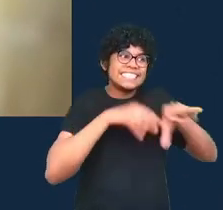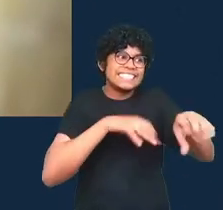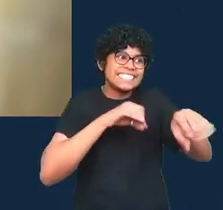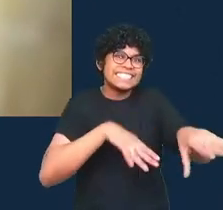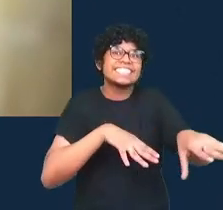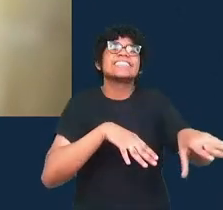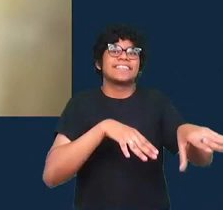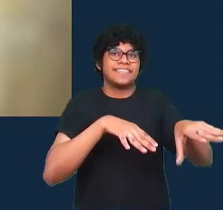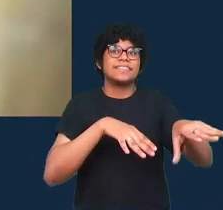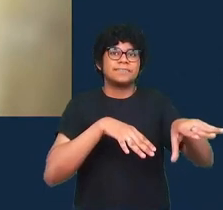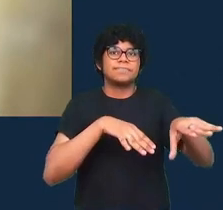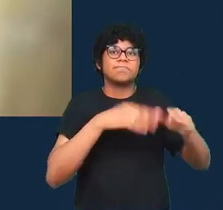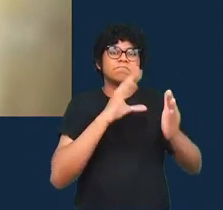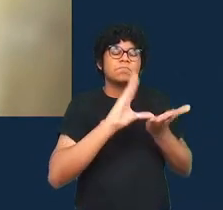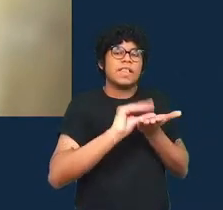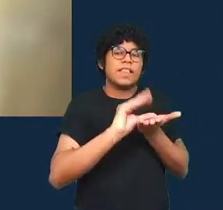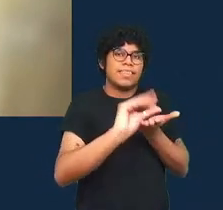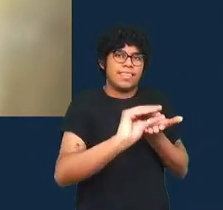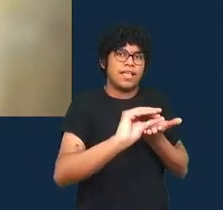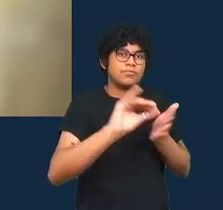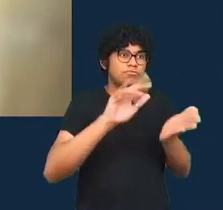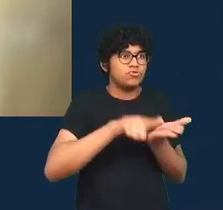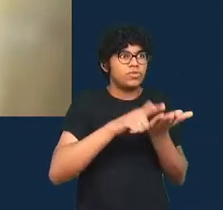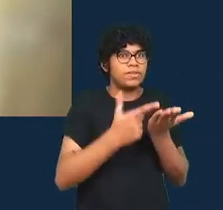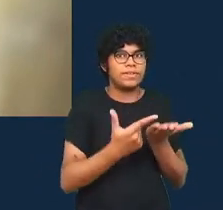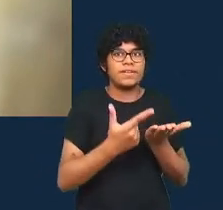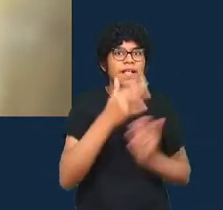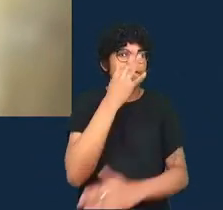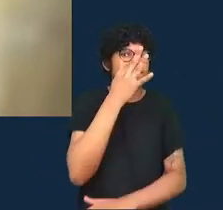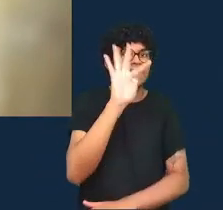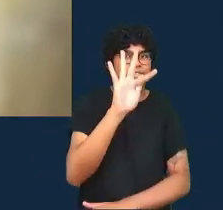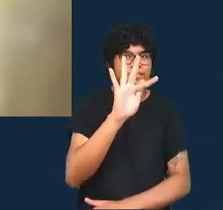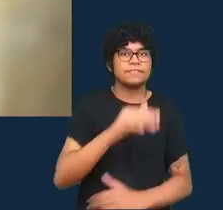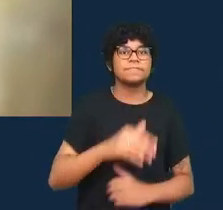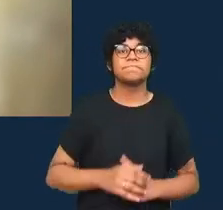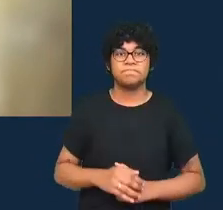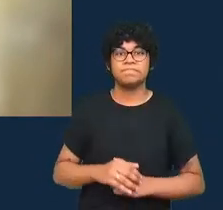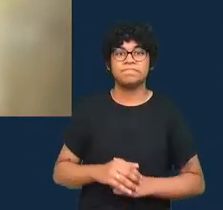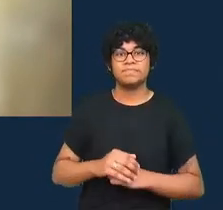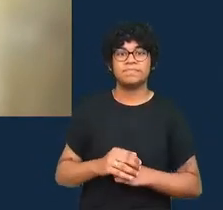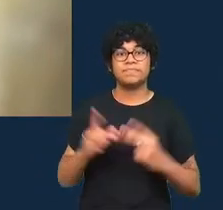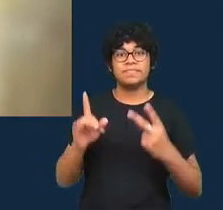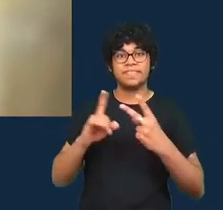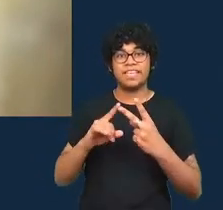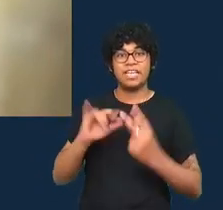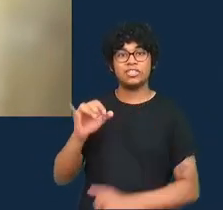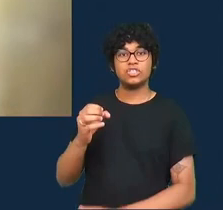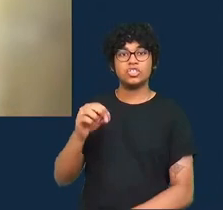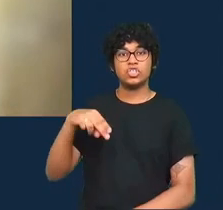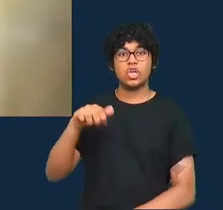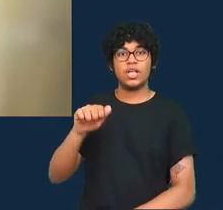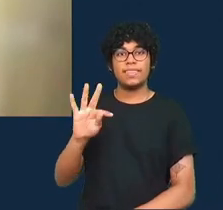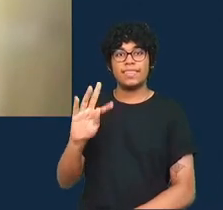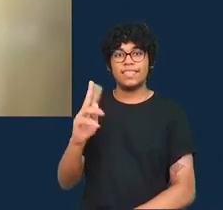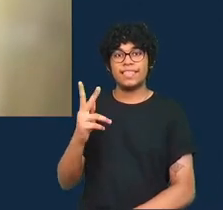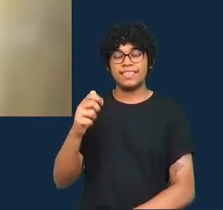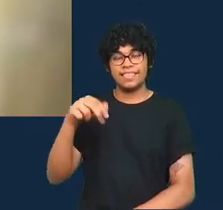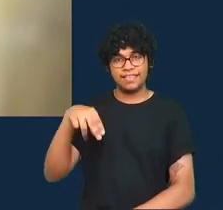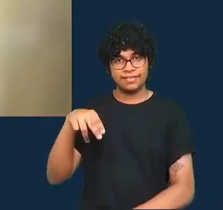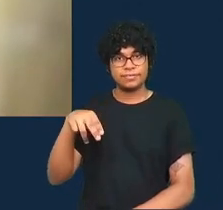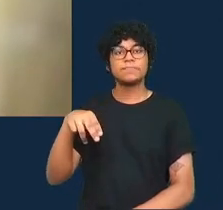Instituto de Bordeaux, na França. Jonathan Gray trabalha nos estudos de infraestrutura críticas, e é